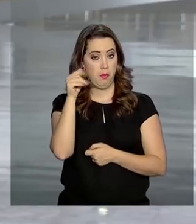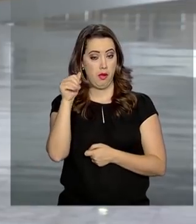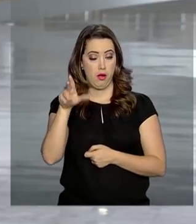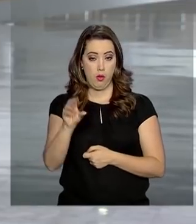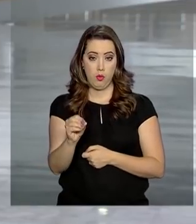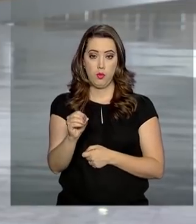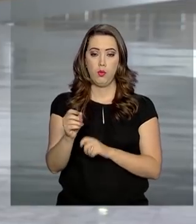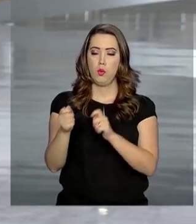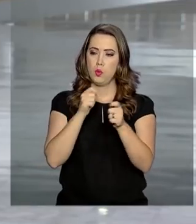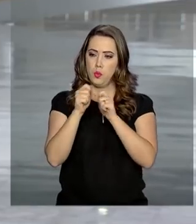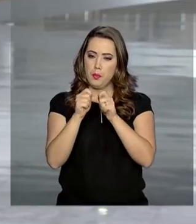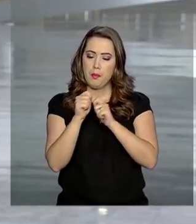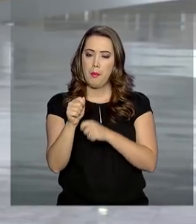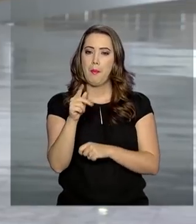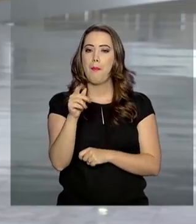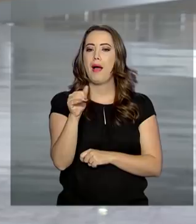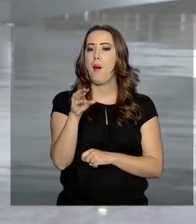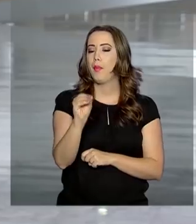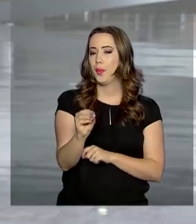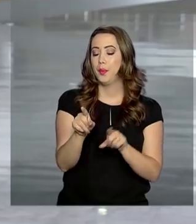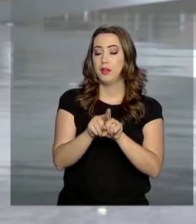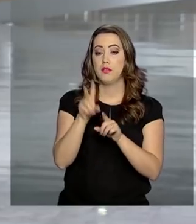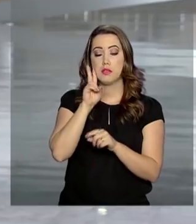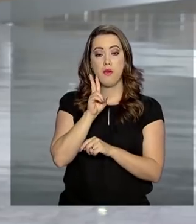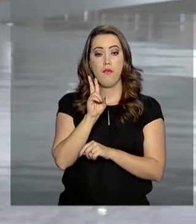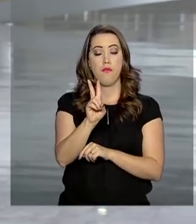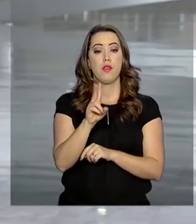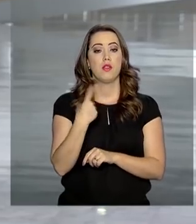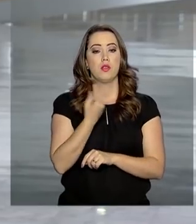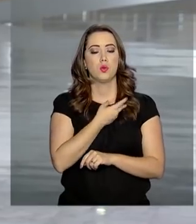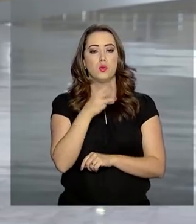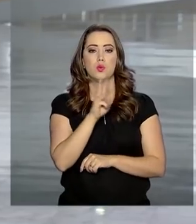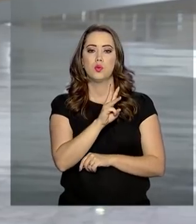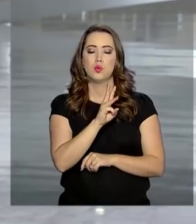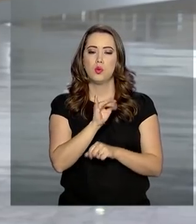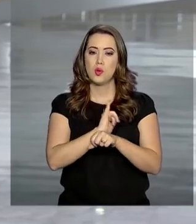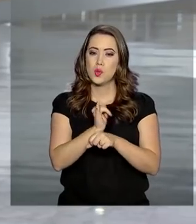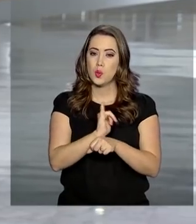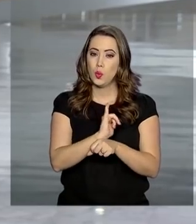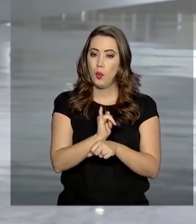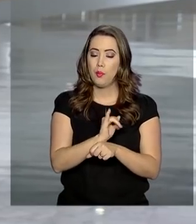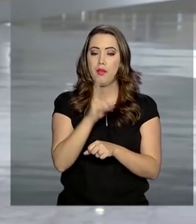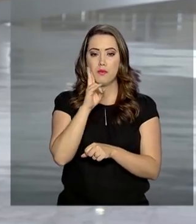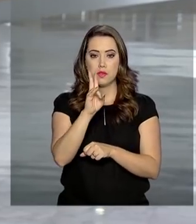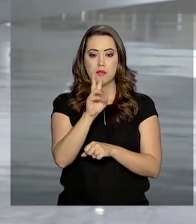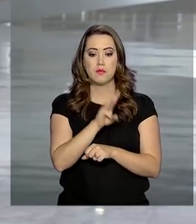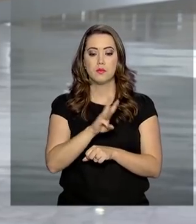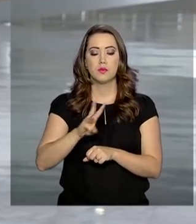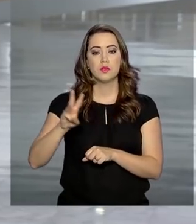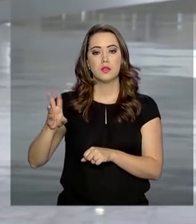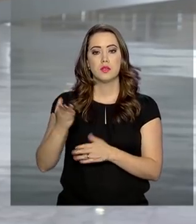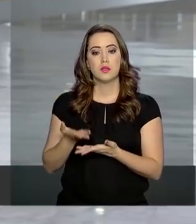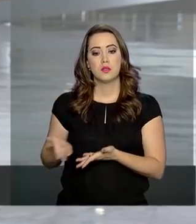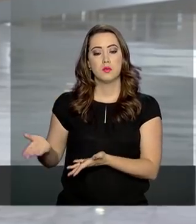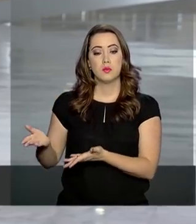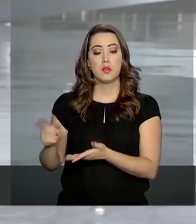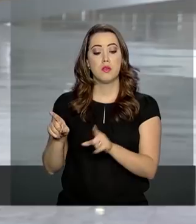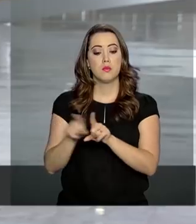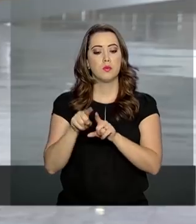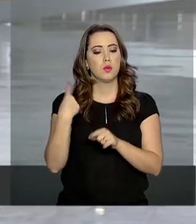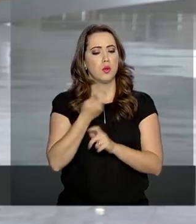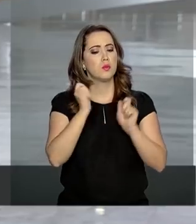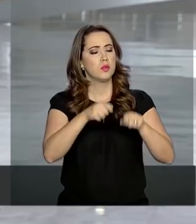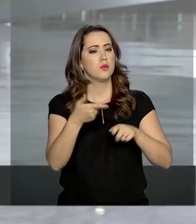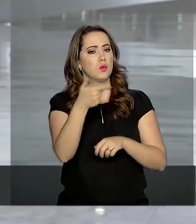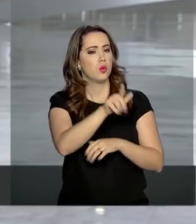feita pelo repórter Pablo Mundim, ela está disponível no nosso canal do YouTube. Você vê o endereço aí na tela agora. E